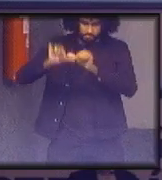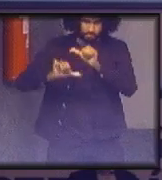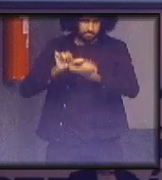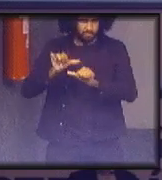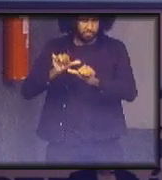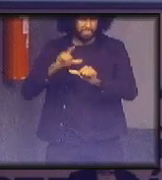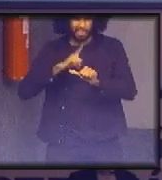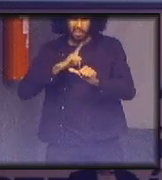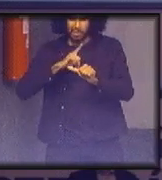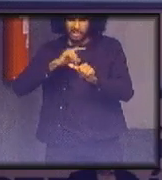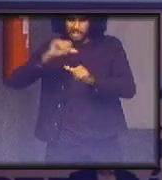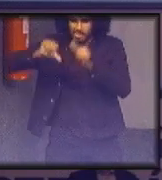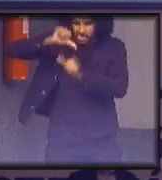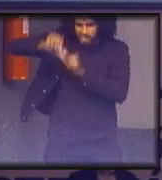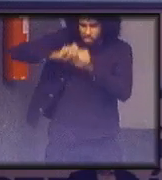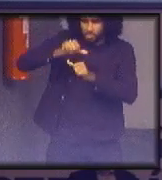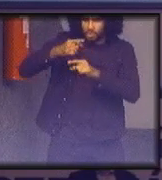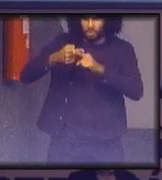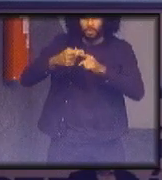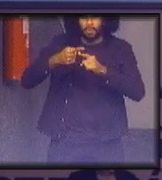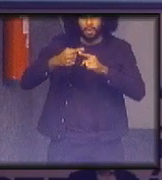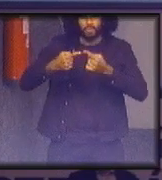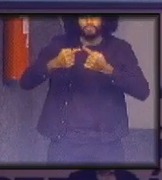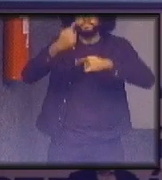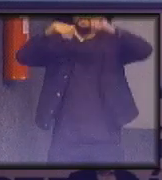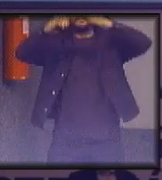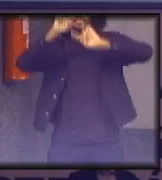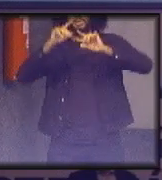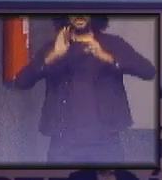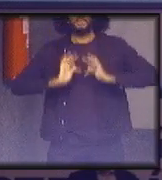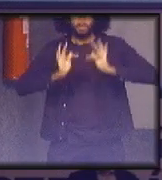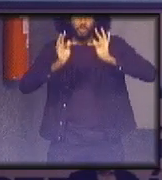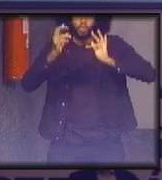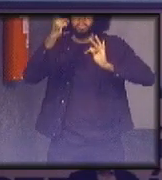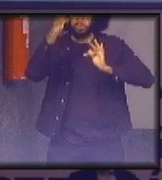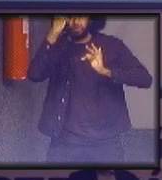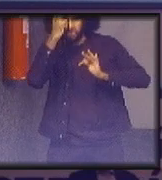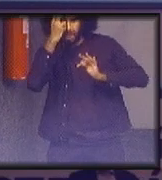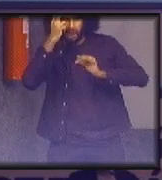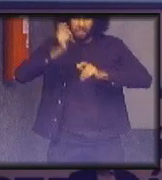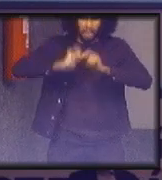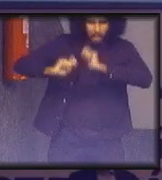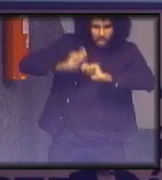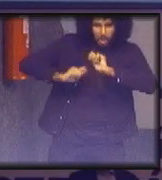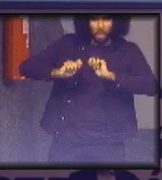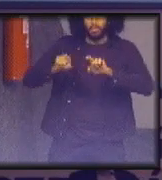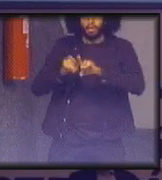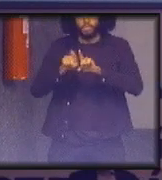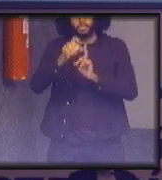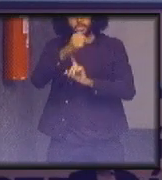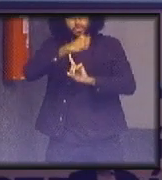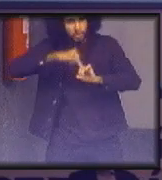transição de evolução tecnológica cultural econômica social